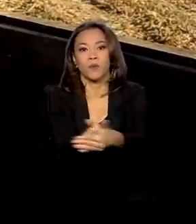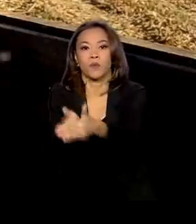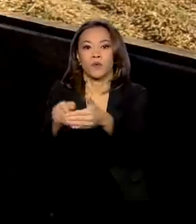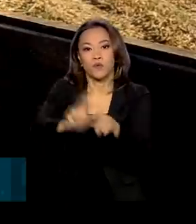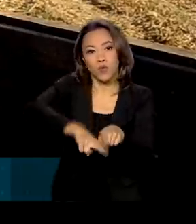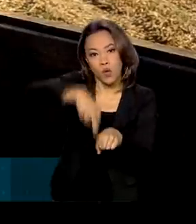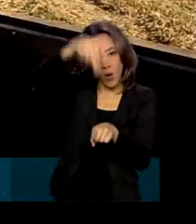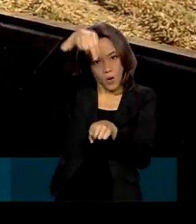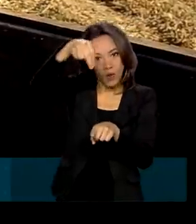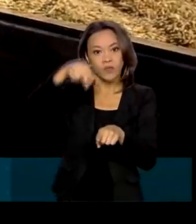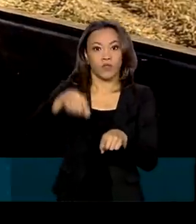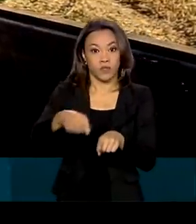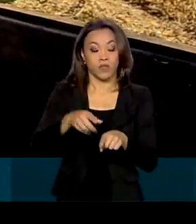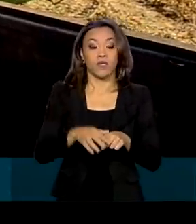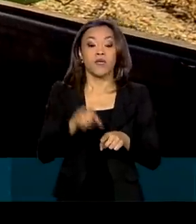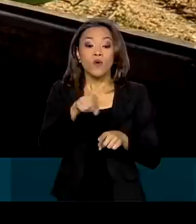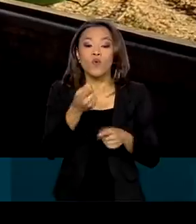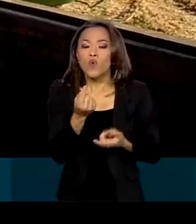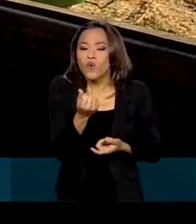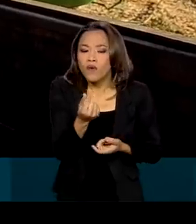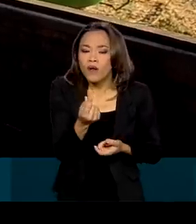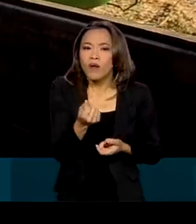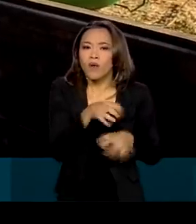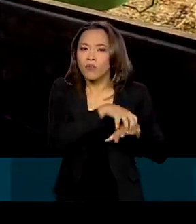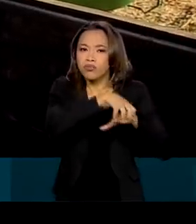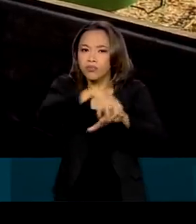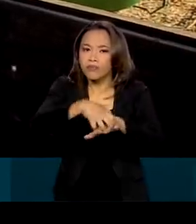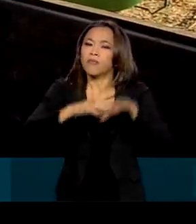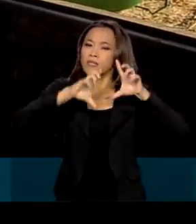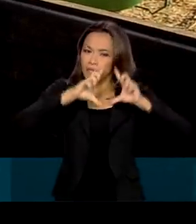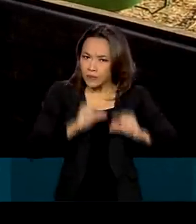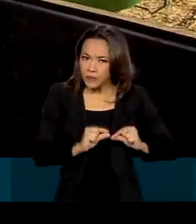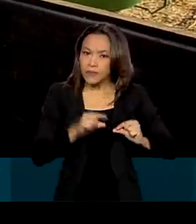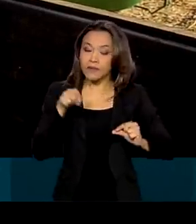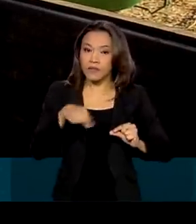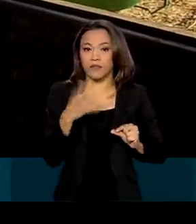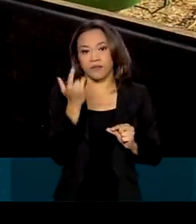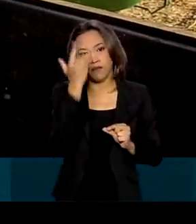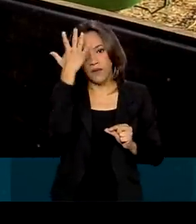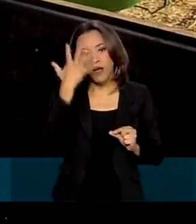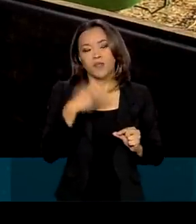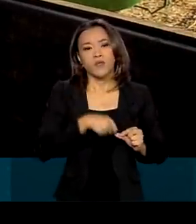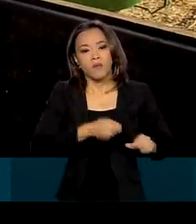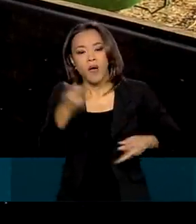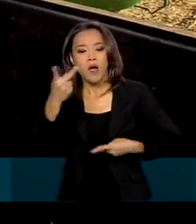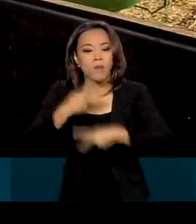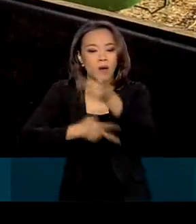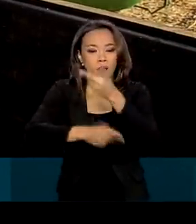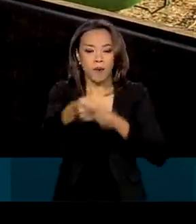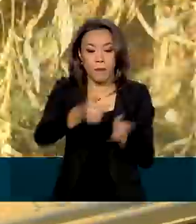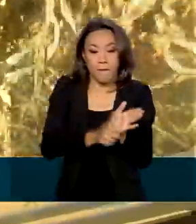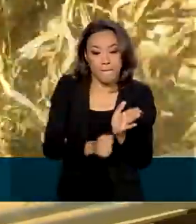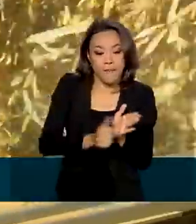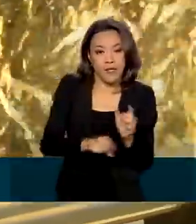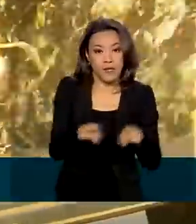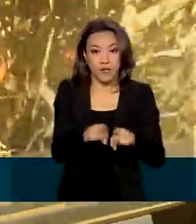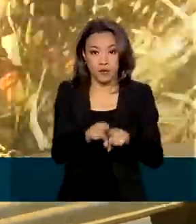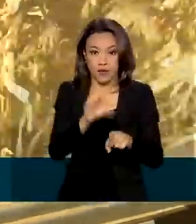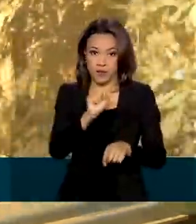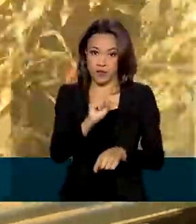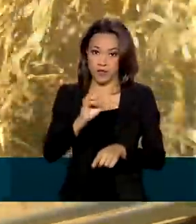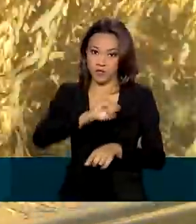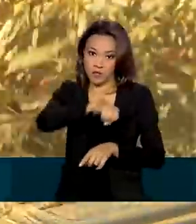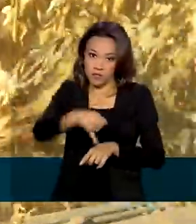O preço do frete será reduzido, o que favorece a exportação de milho e soja. Hoje,